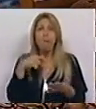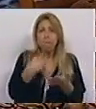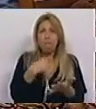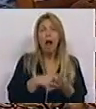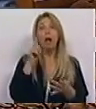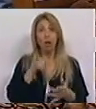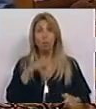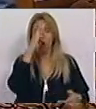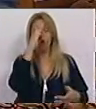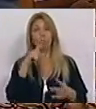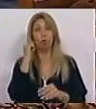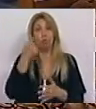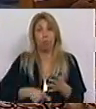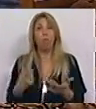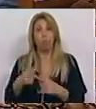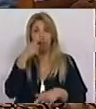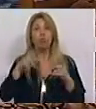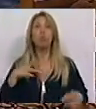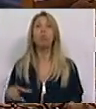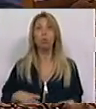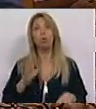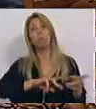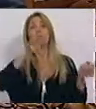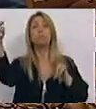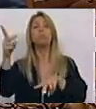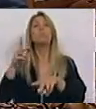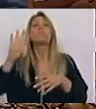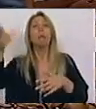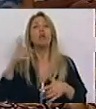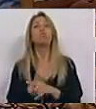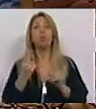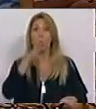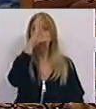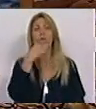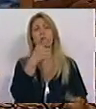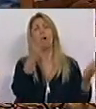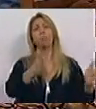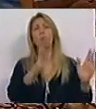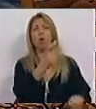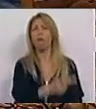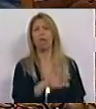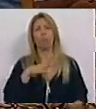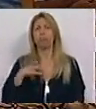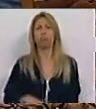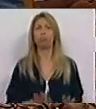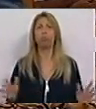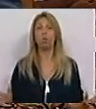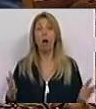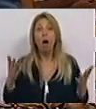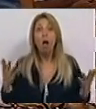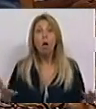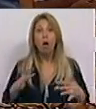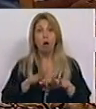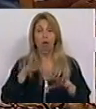emigraram porque o Governo lhes disse que eram desnecessários no seu país. Agora o Governo, perante o desastre e as suas